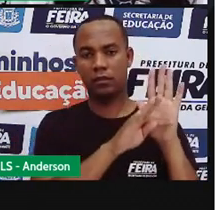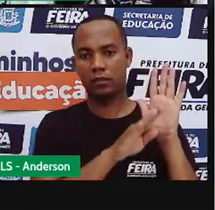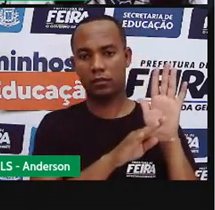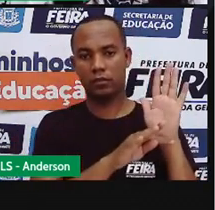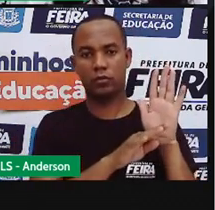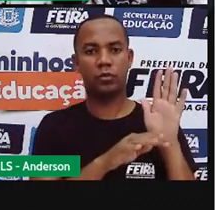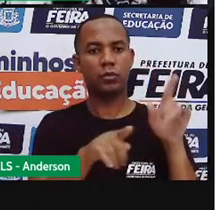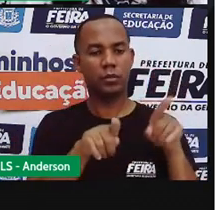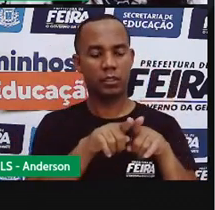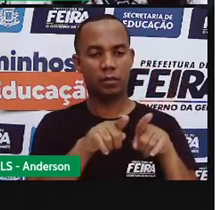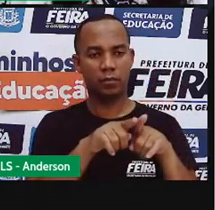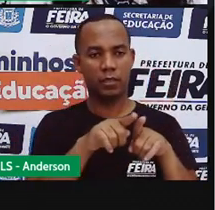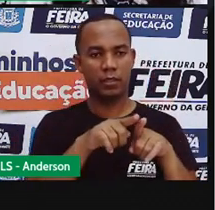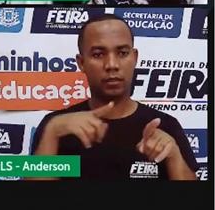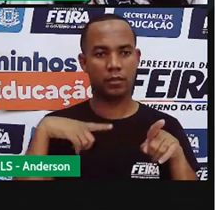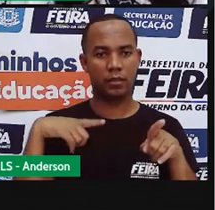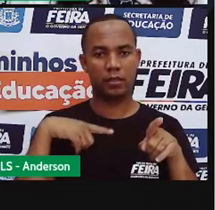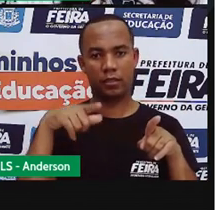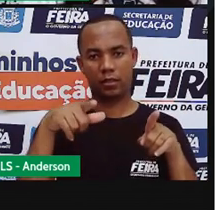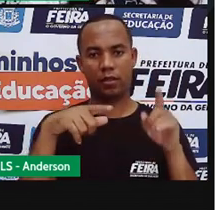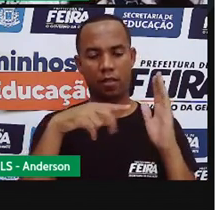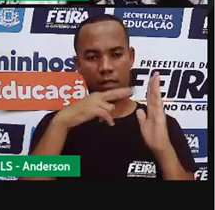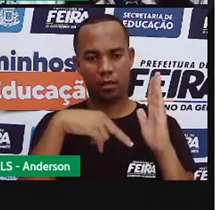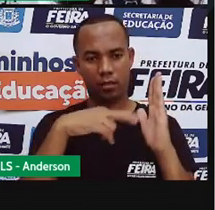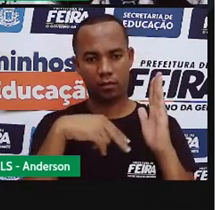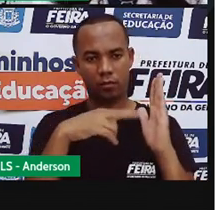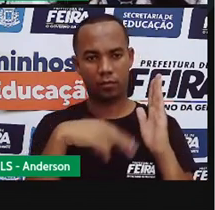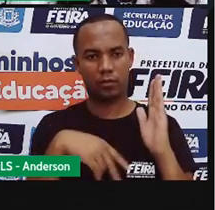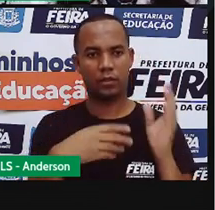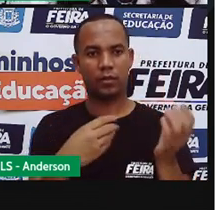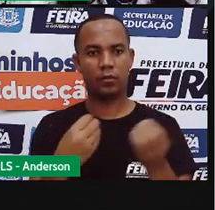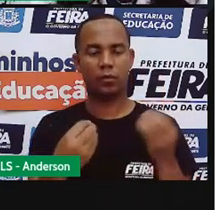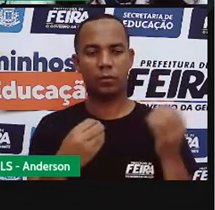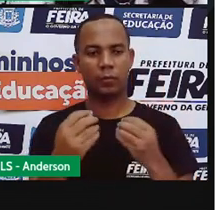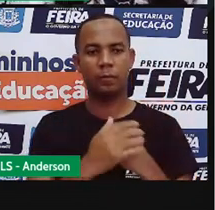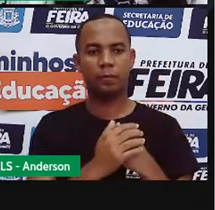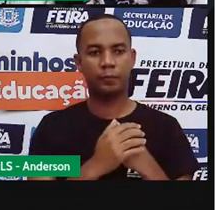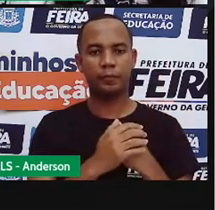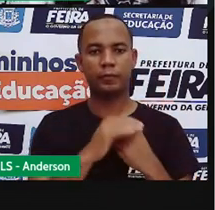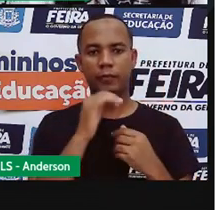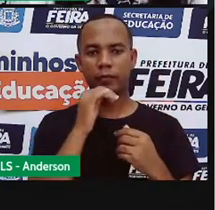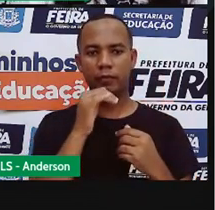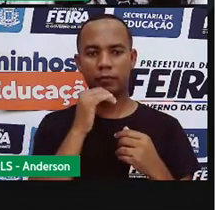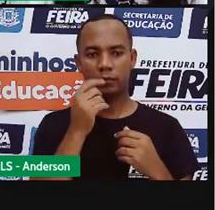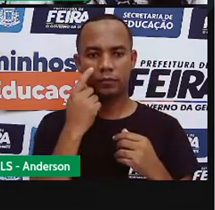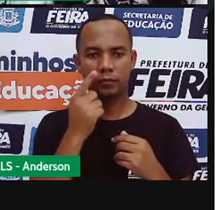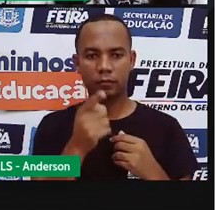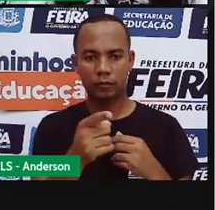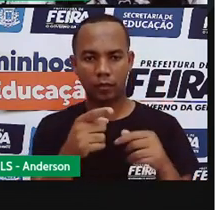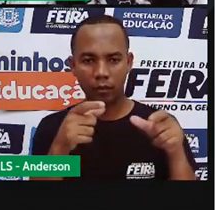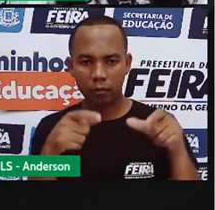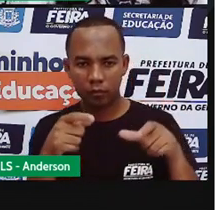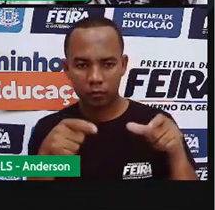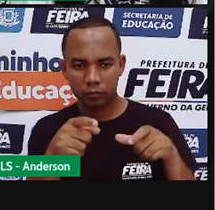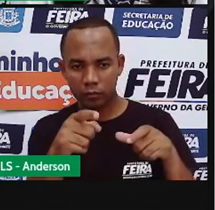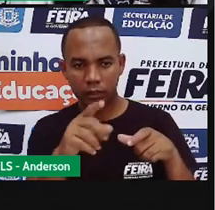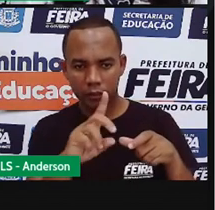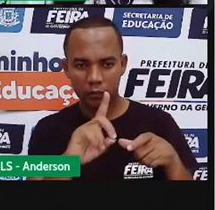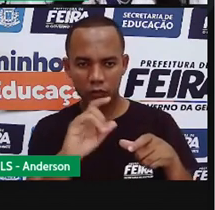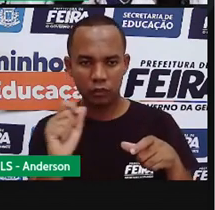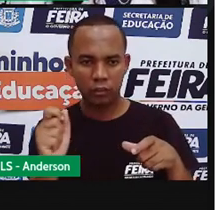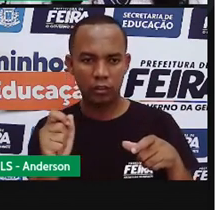e a gente vai fazer a leitura. Aqui embaixo é a identificação do jornal. A data